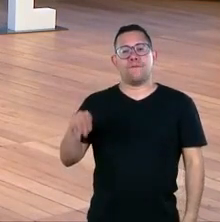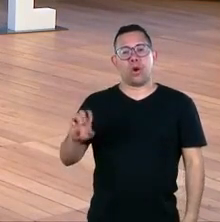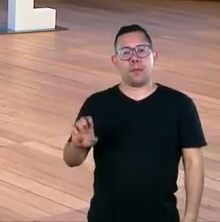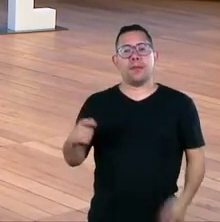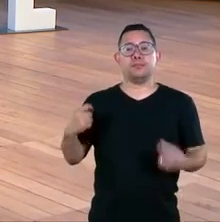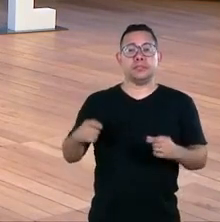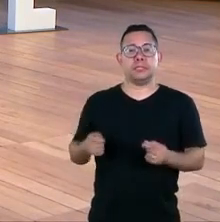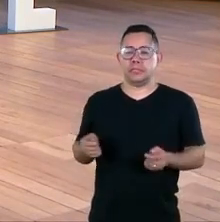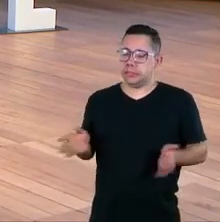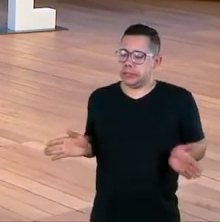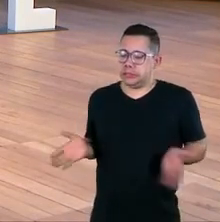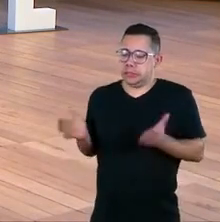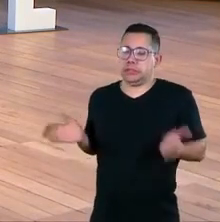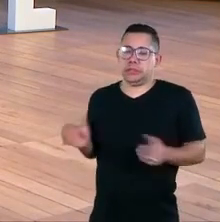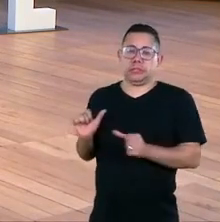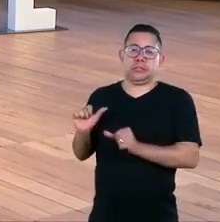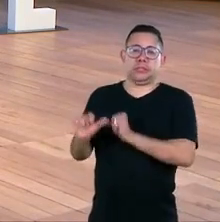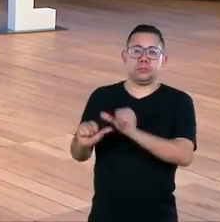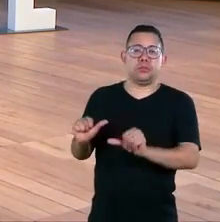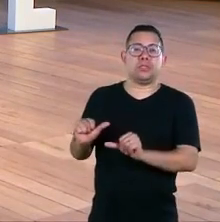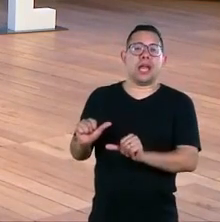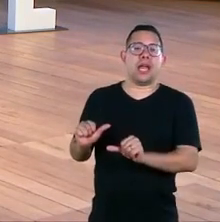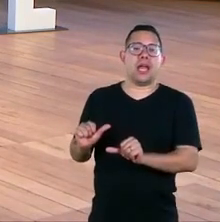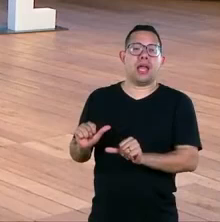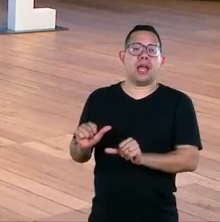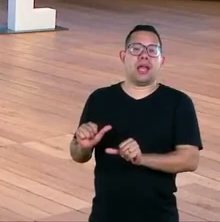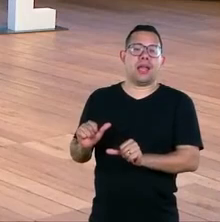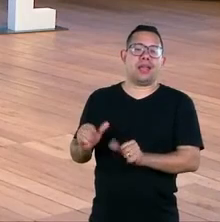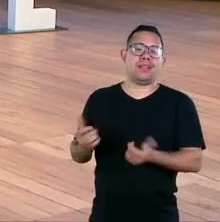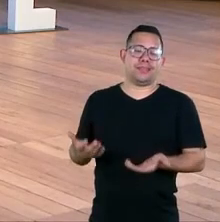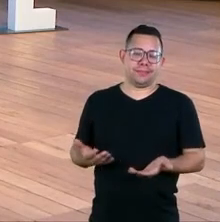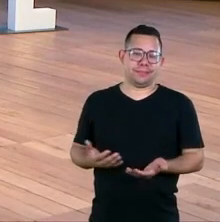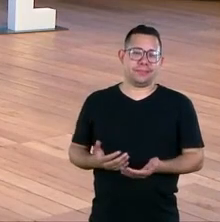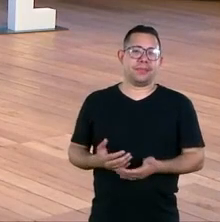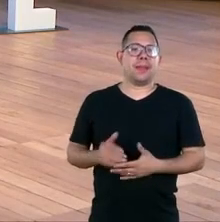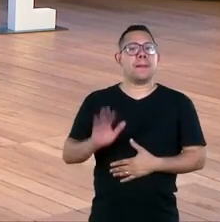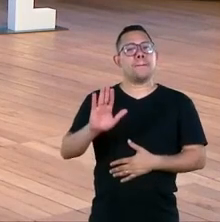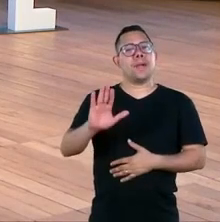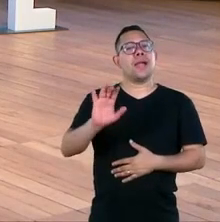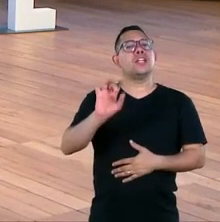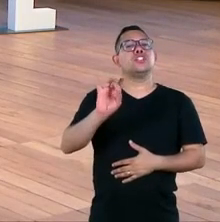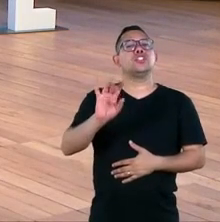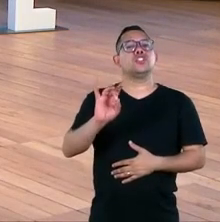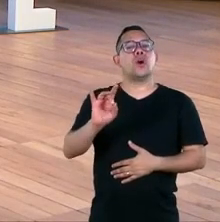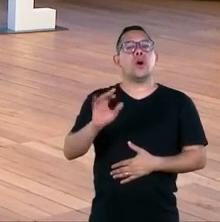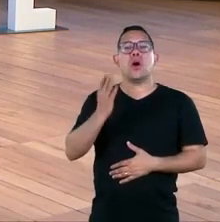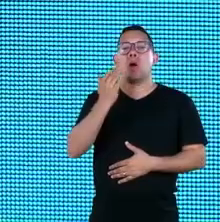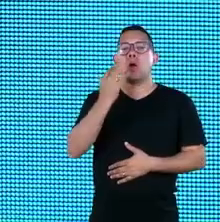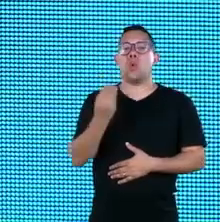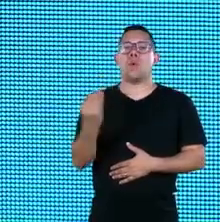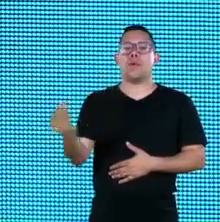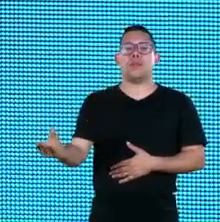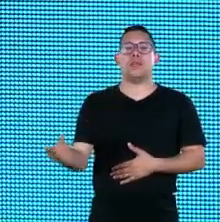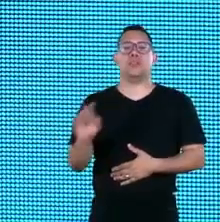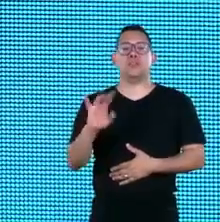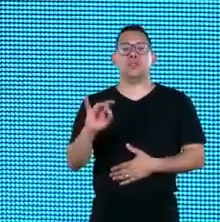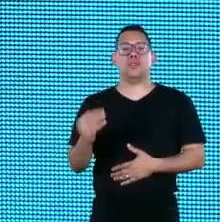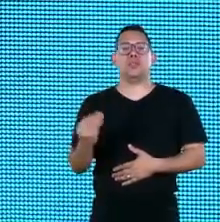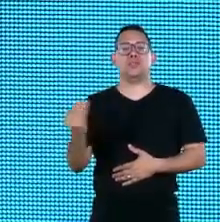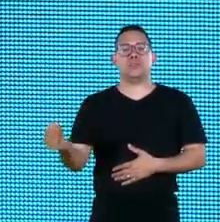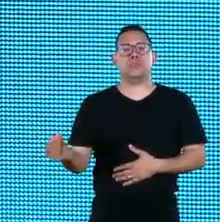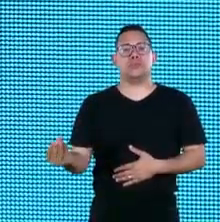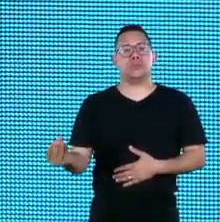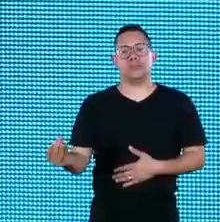é importante claro mas não adianta só matar a fome a pessoa precisa conseguir exatamente